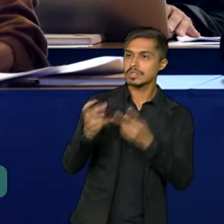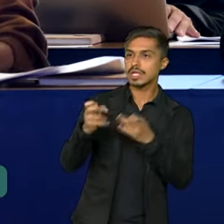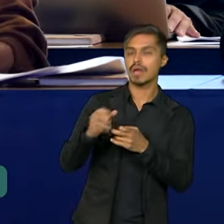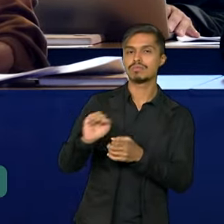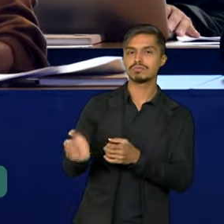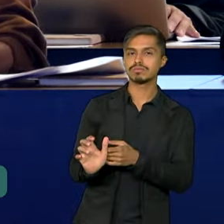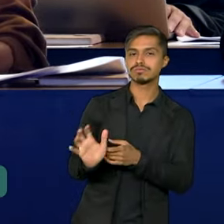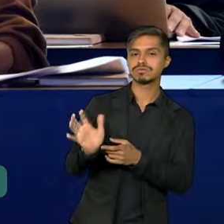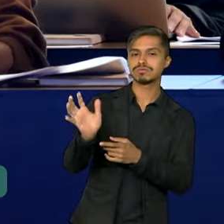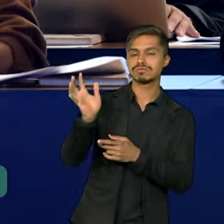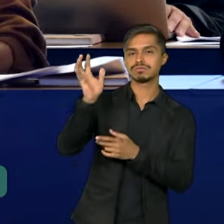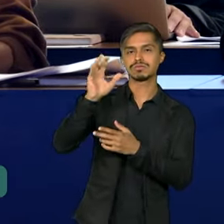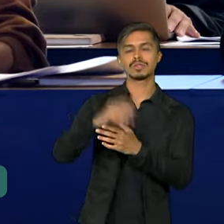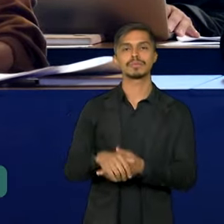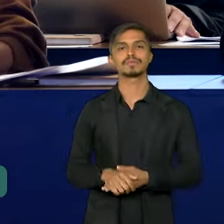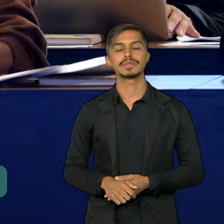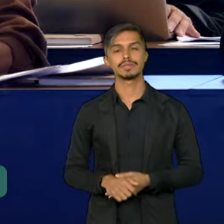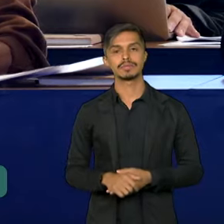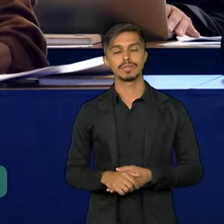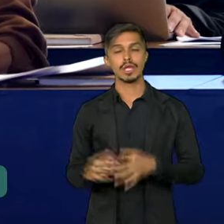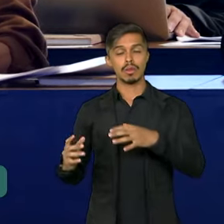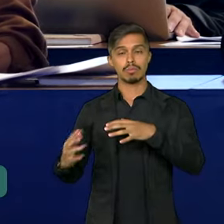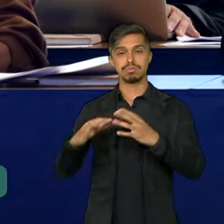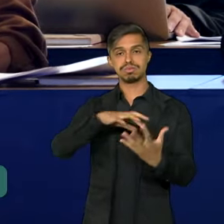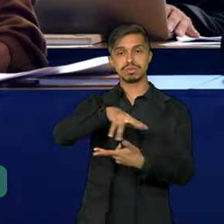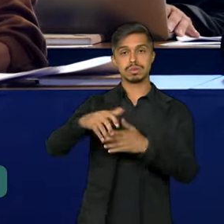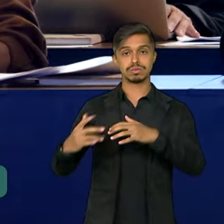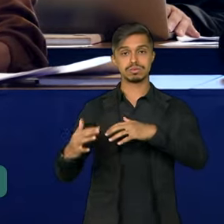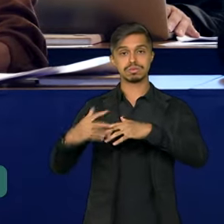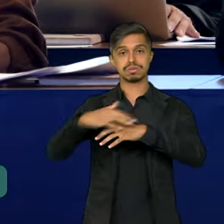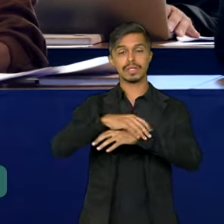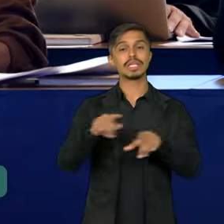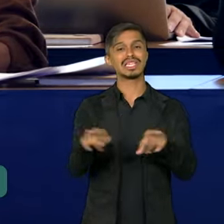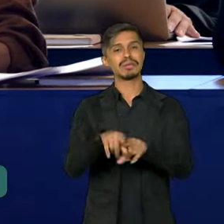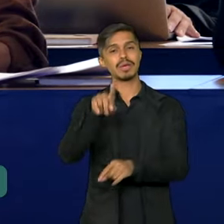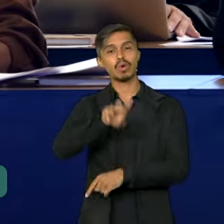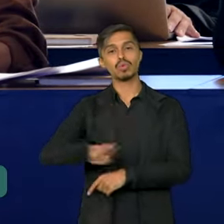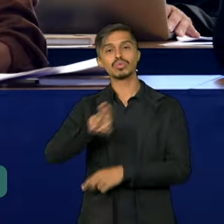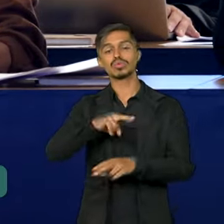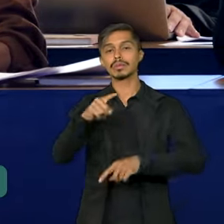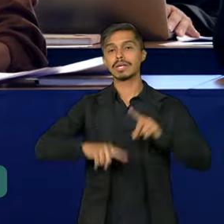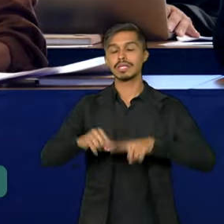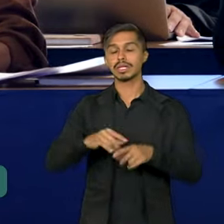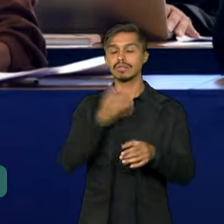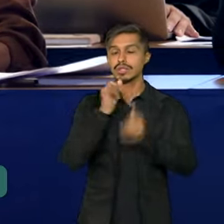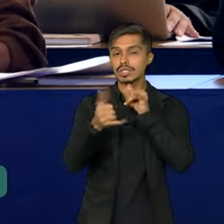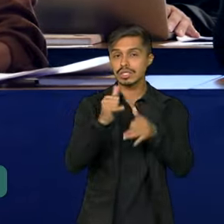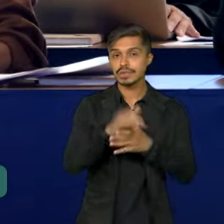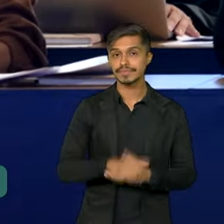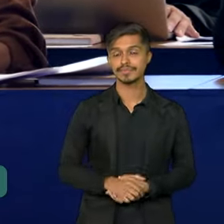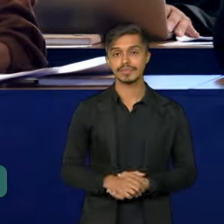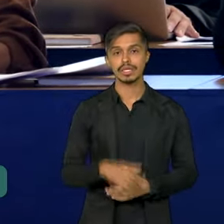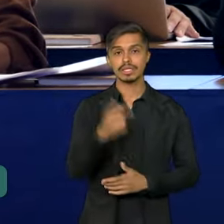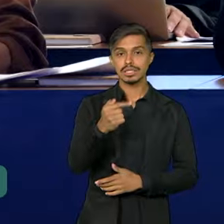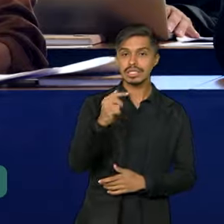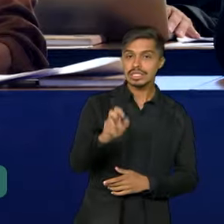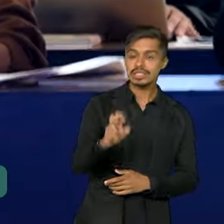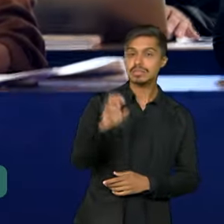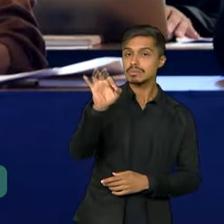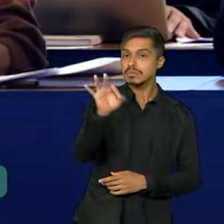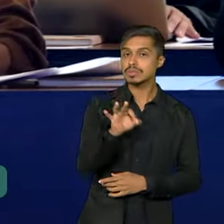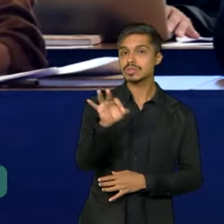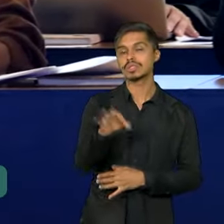de gases de efeito estufa, do uso de materiais e energia e 75%